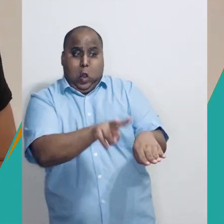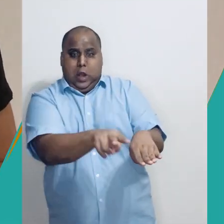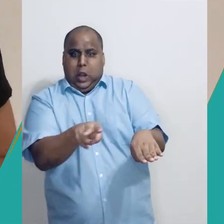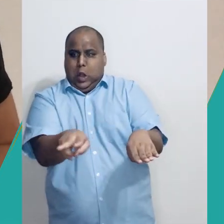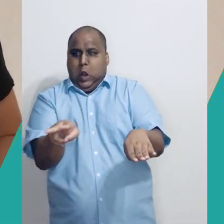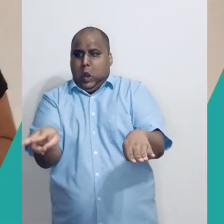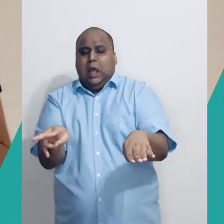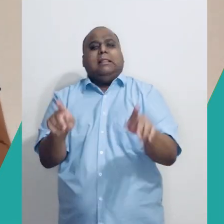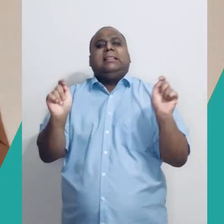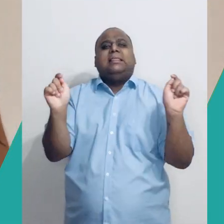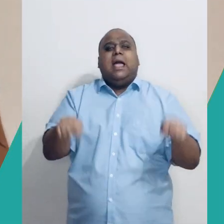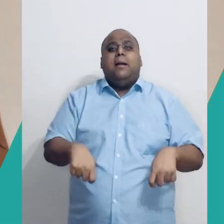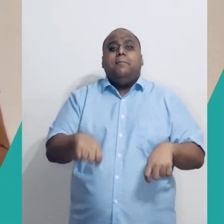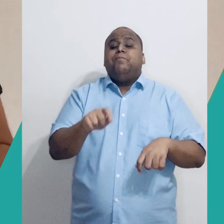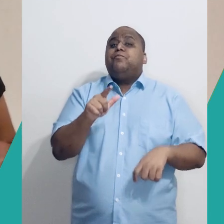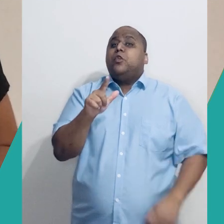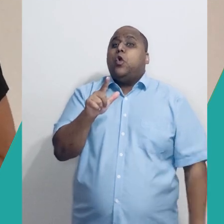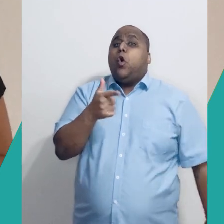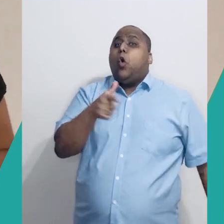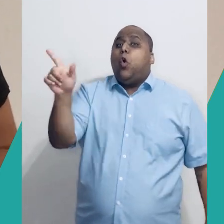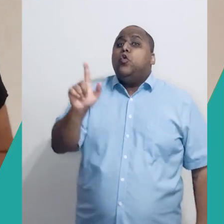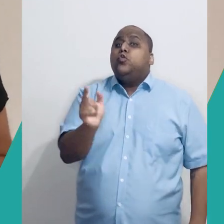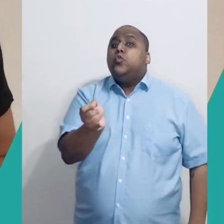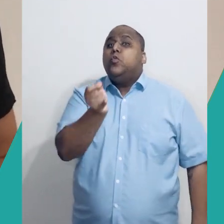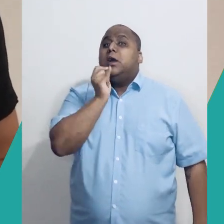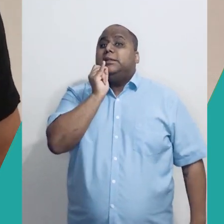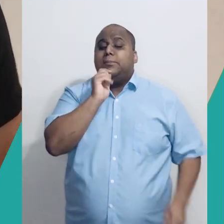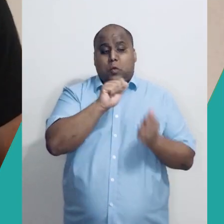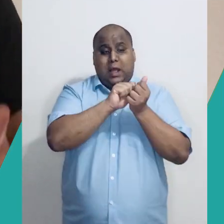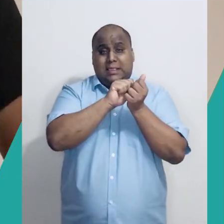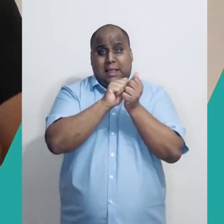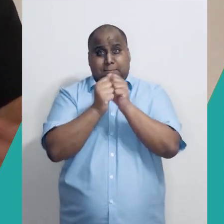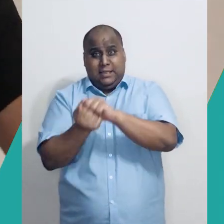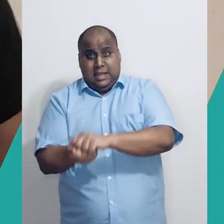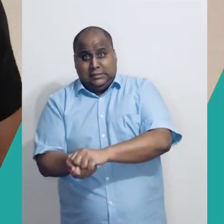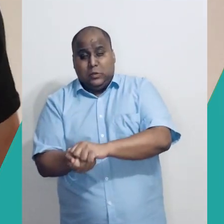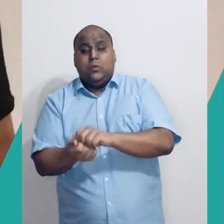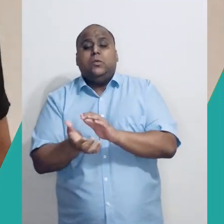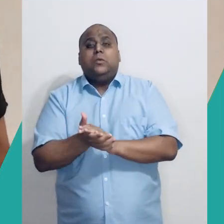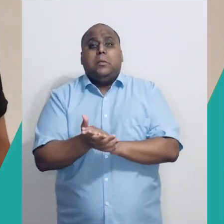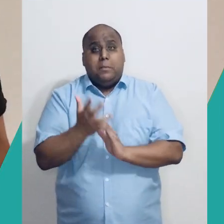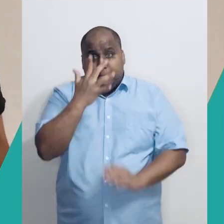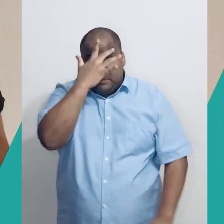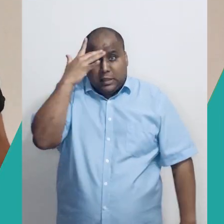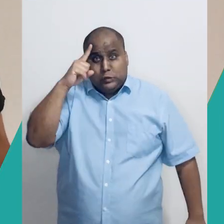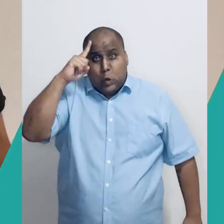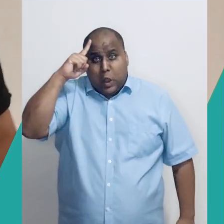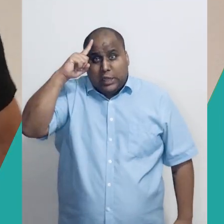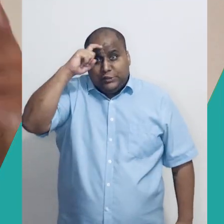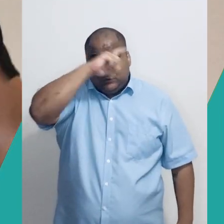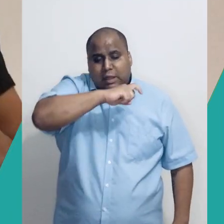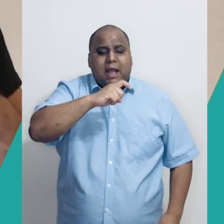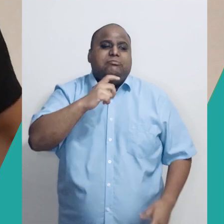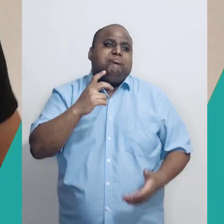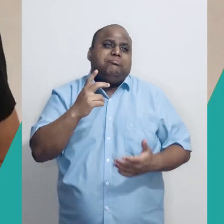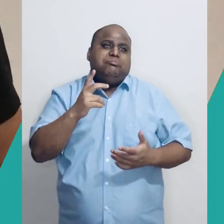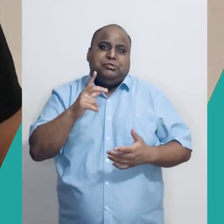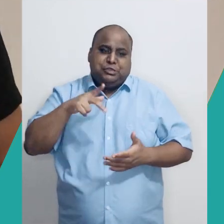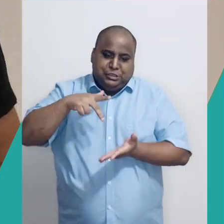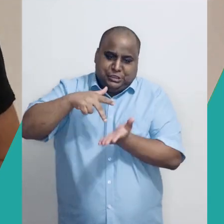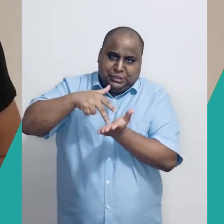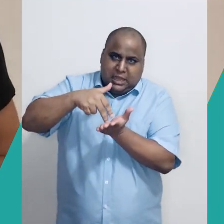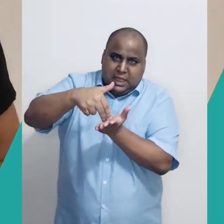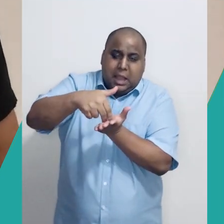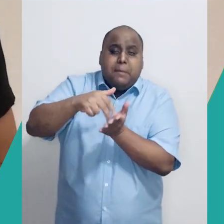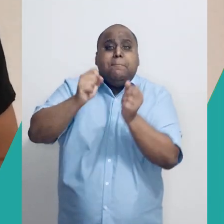adaptação. Se a gente tiver alguém com dificuldade de locomoção, podemos todos fazer o exercício sentado. Ou alguma questão